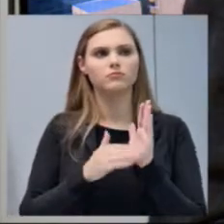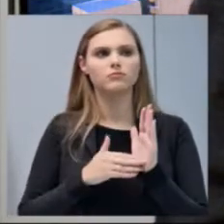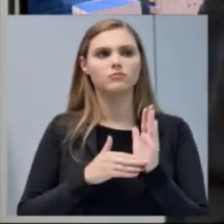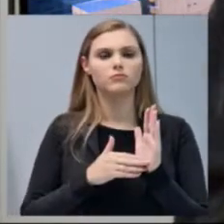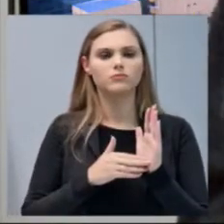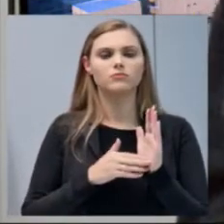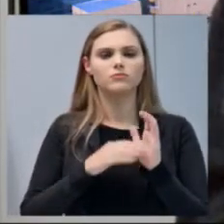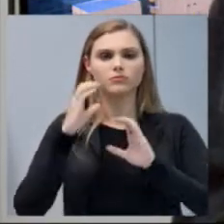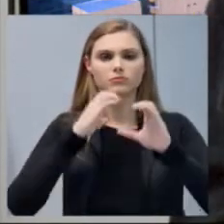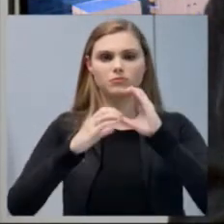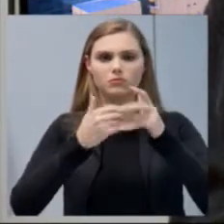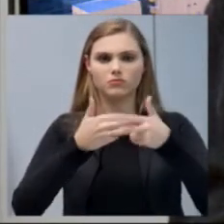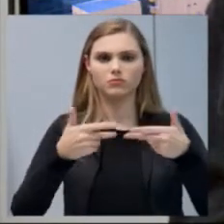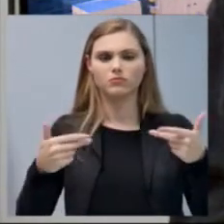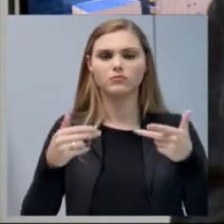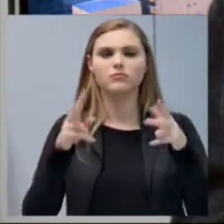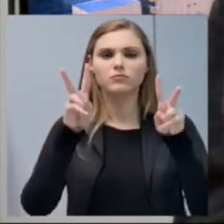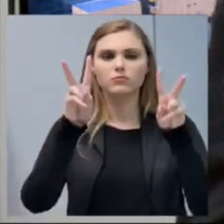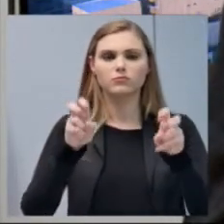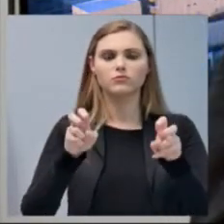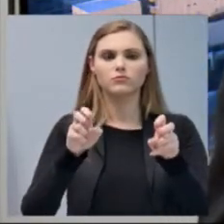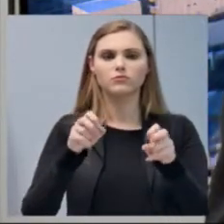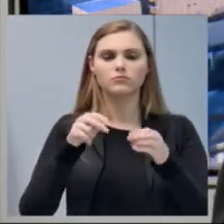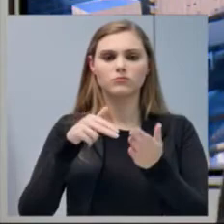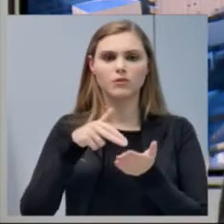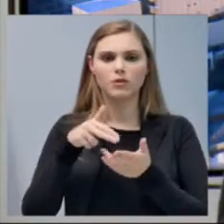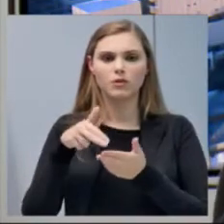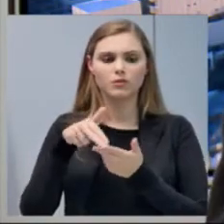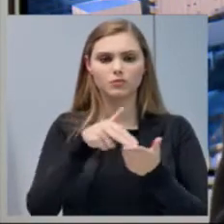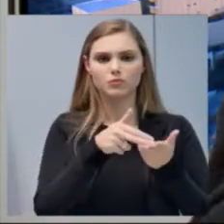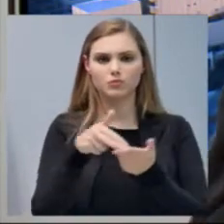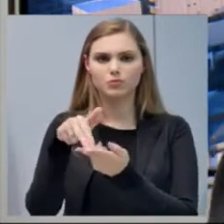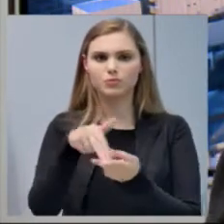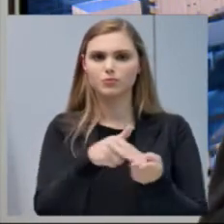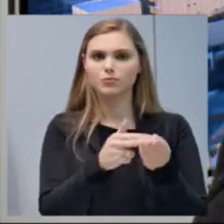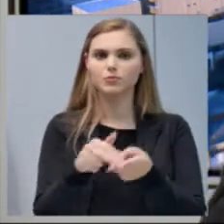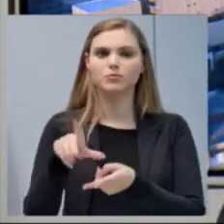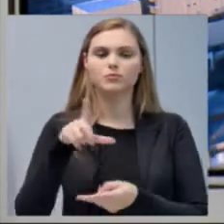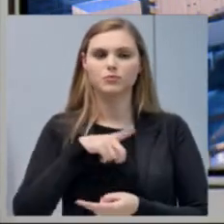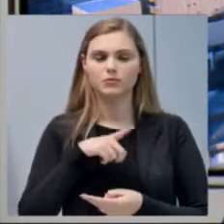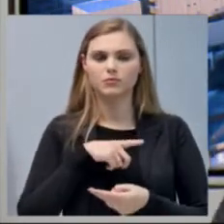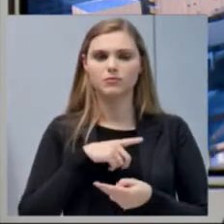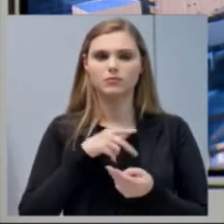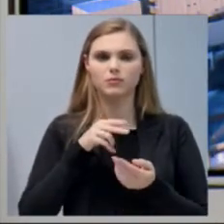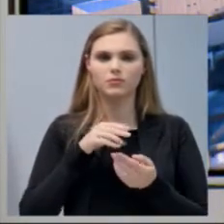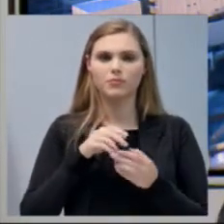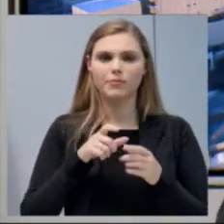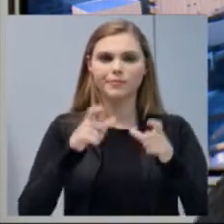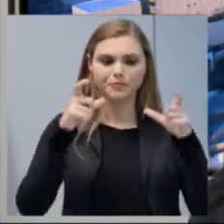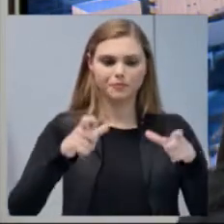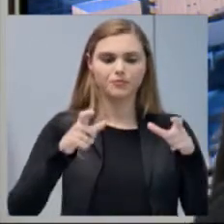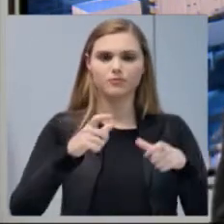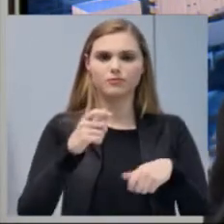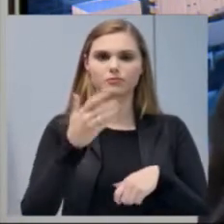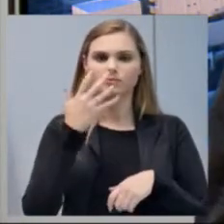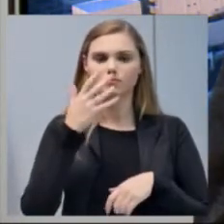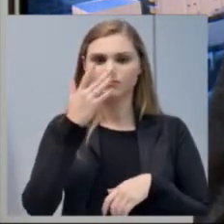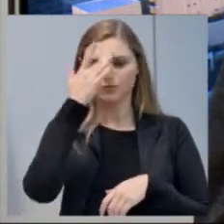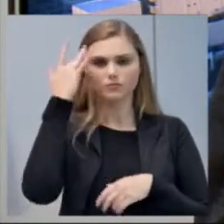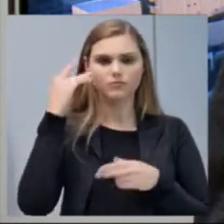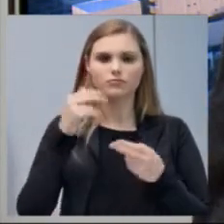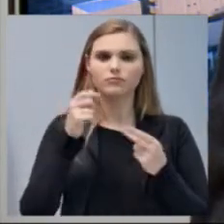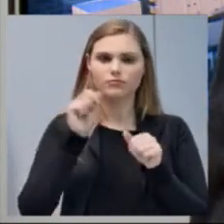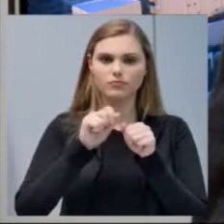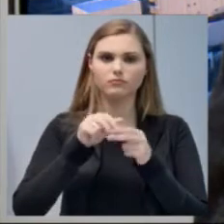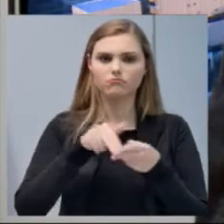sobre a licitação da pista de skate – ficamos muito contentes com isso e acreditamos que, em um breve período de tempo, conseguimos ter essa pista,